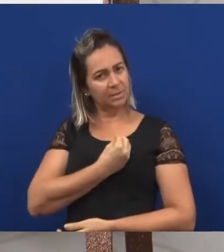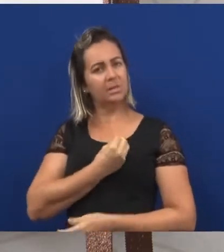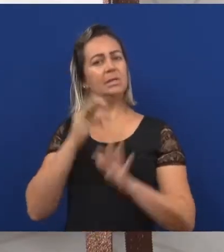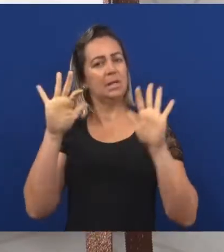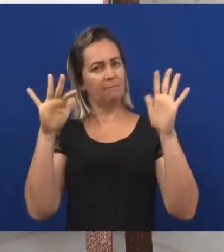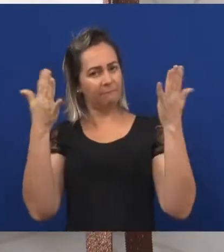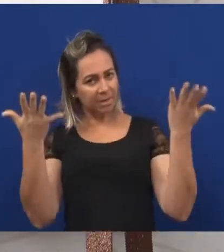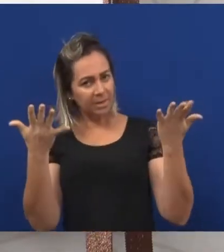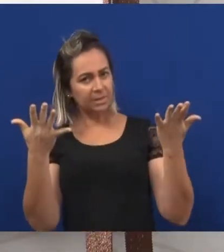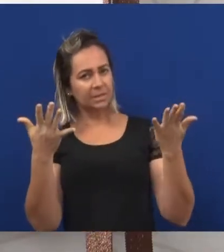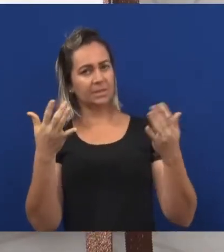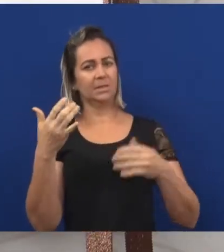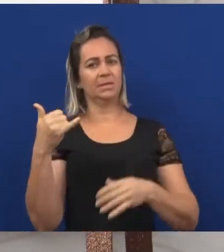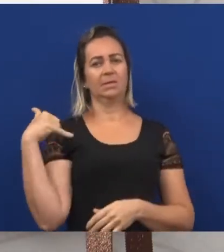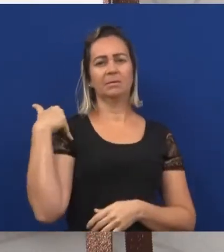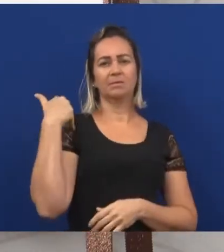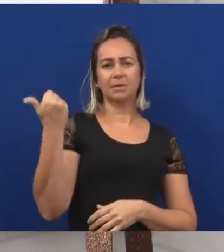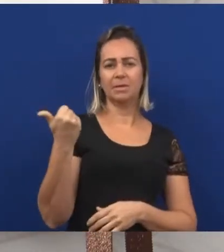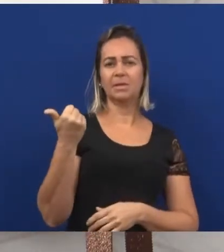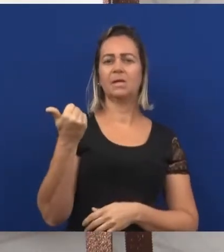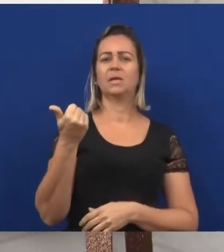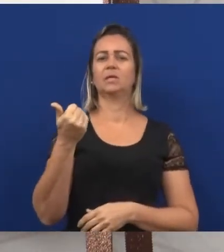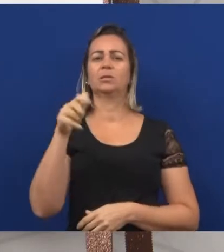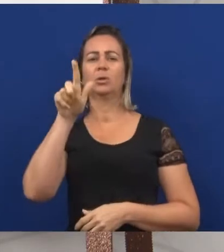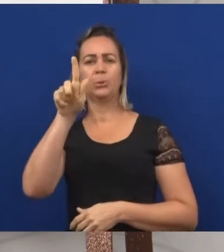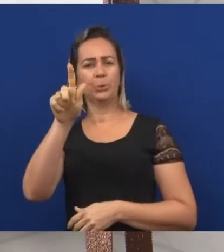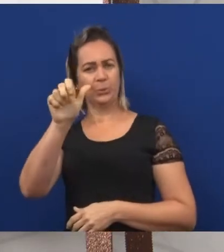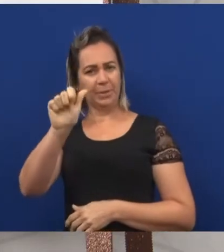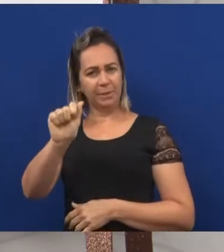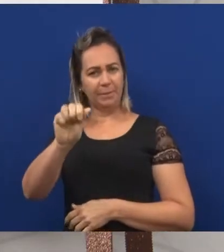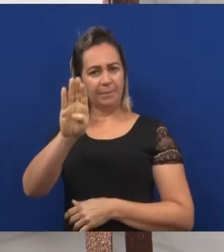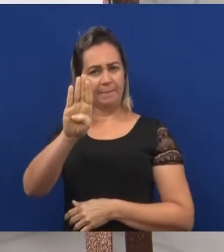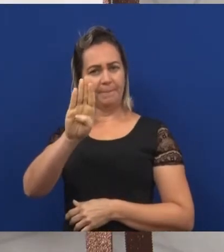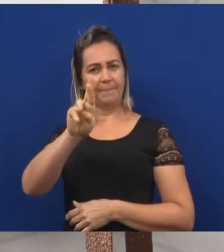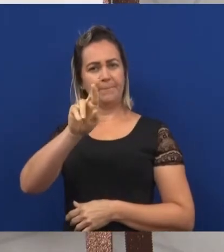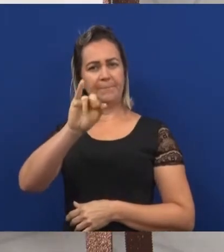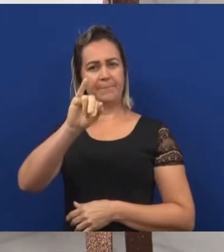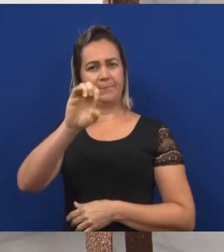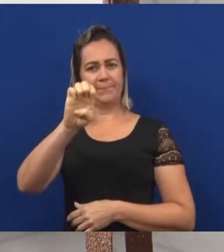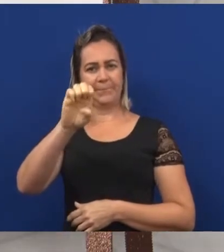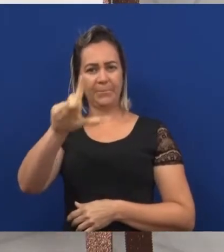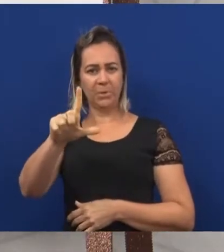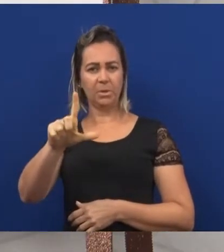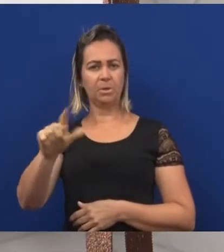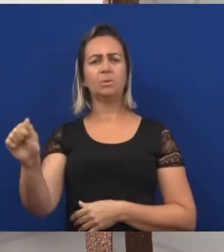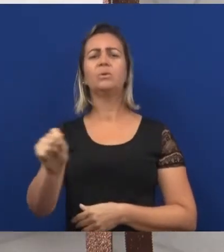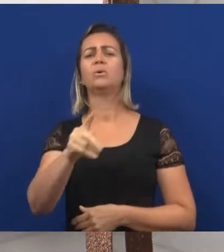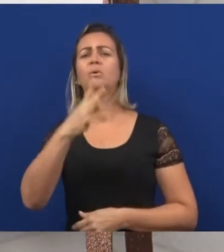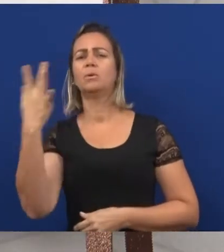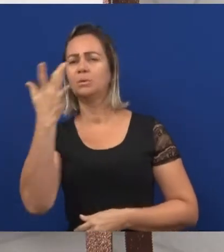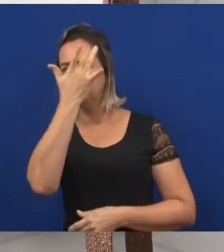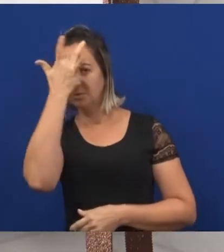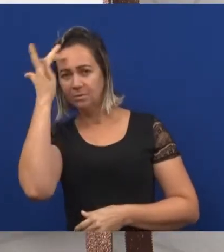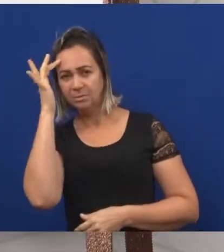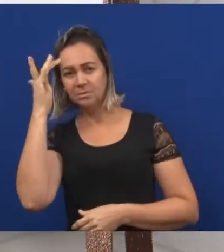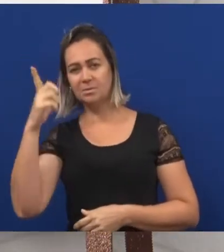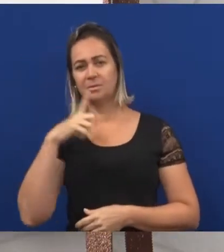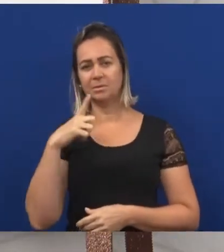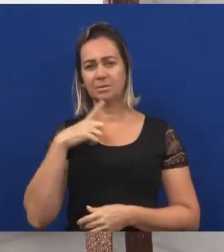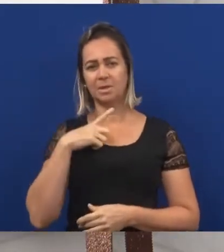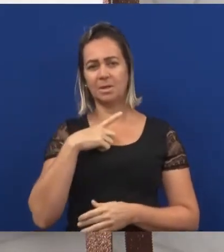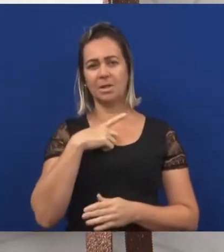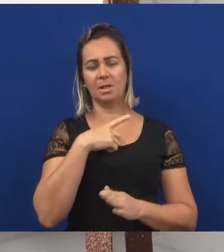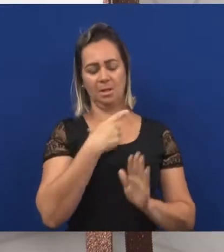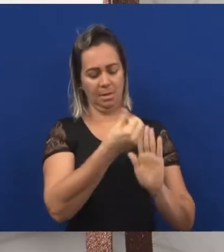aniversário do Gabriel. Gabriel, quantos convidados temos nessa lista? O último